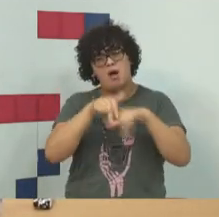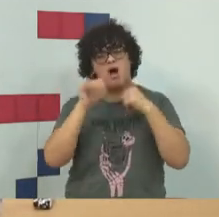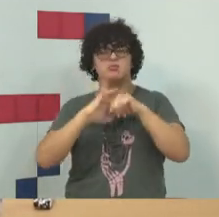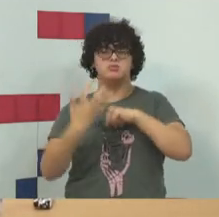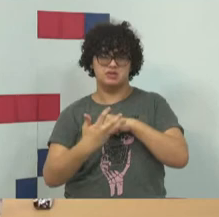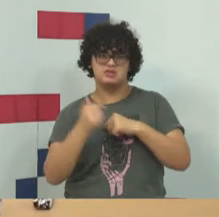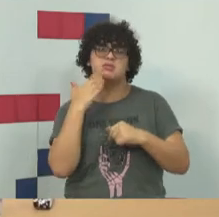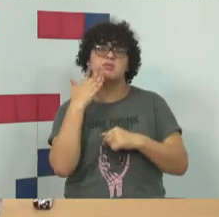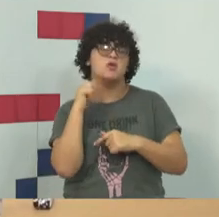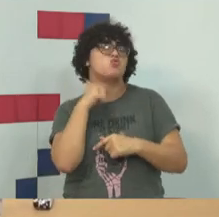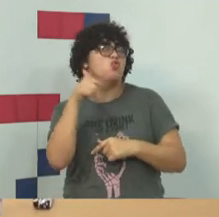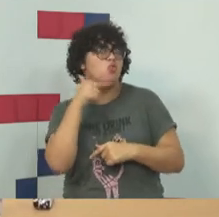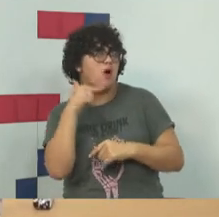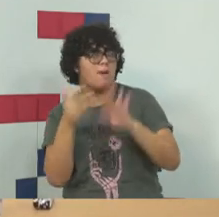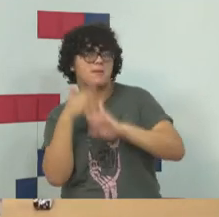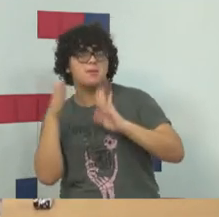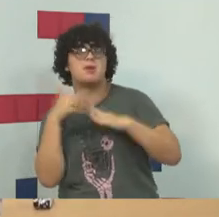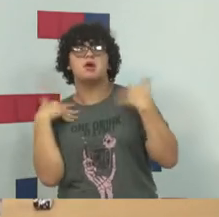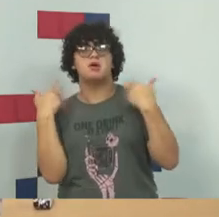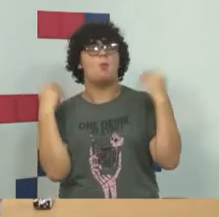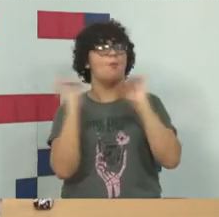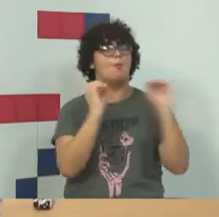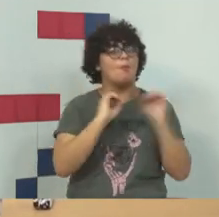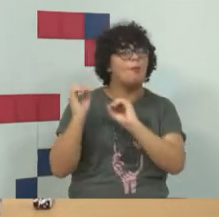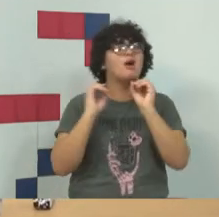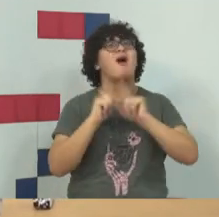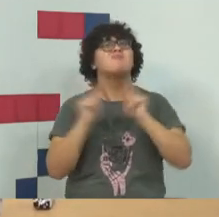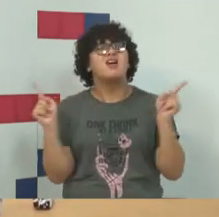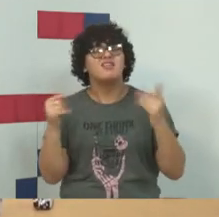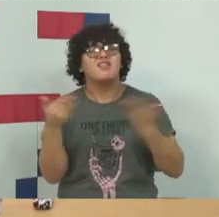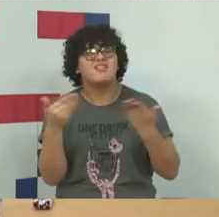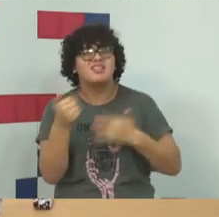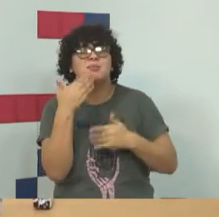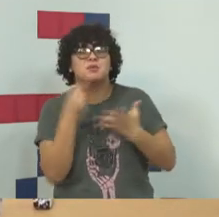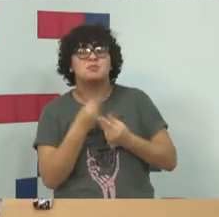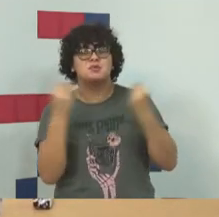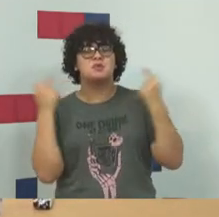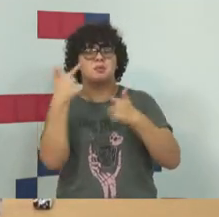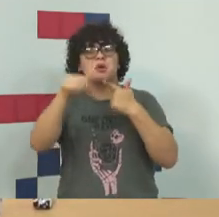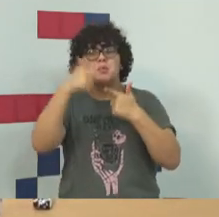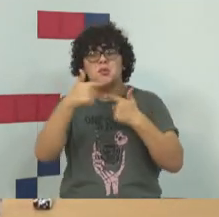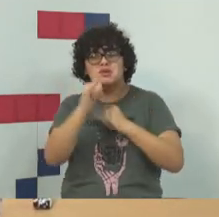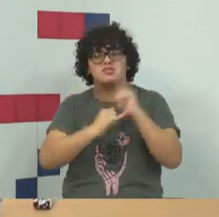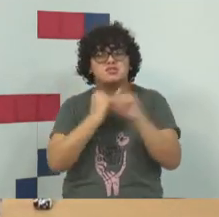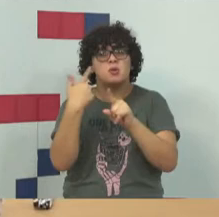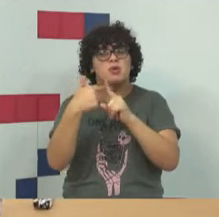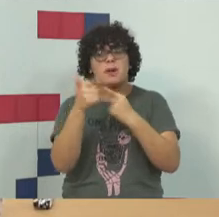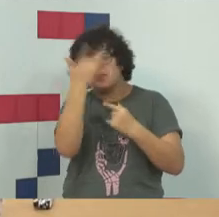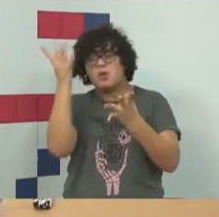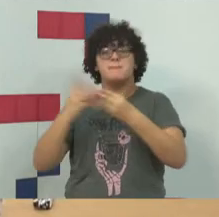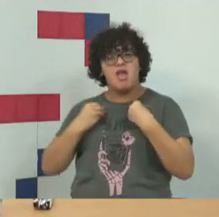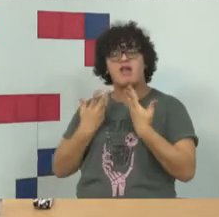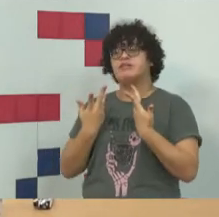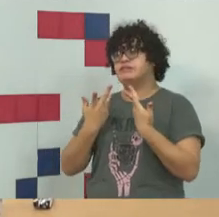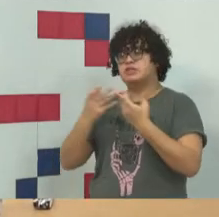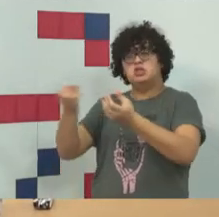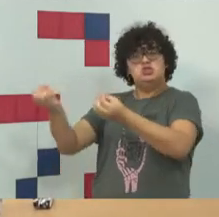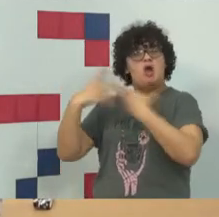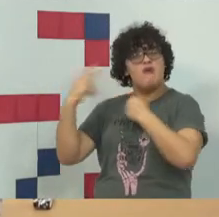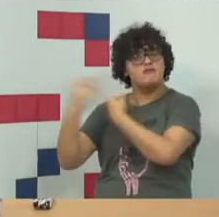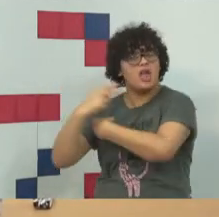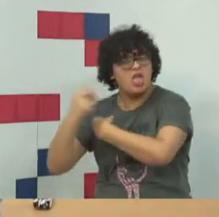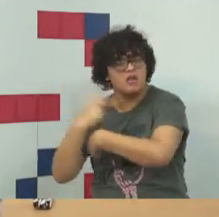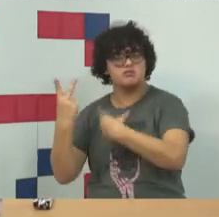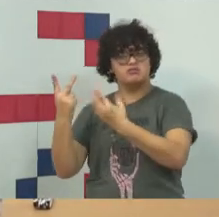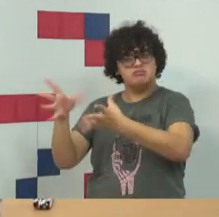quanto mais os serviços estão na informática, mais os crimes acontecerão neste ramo e é importante que gente destaque isso.